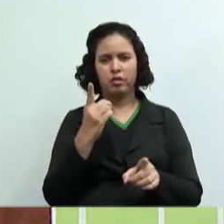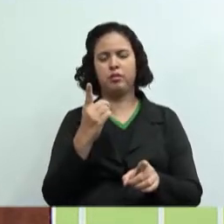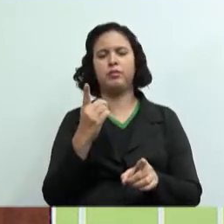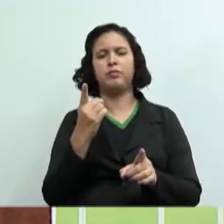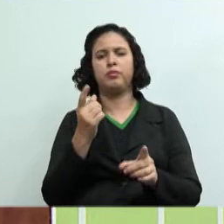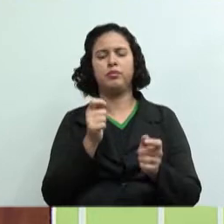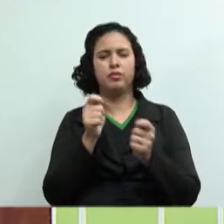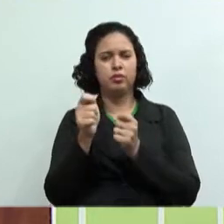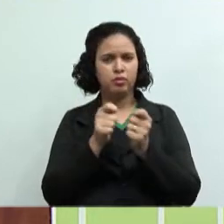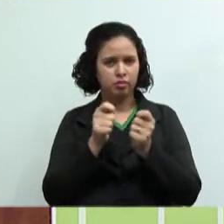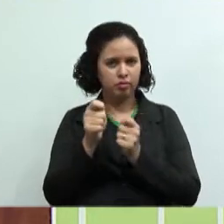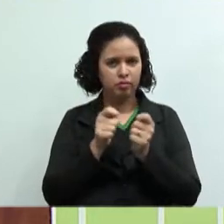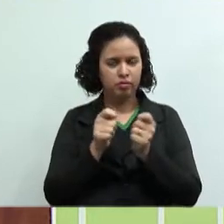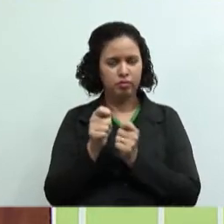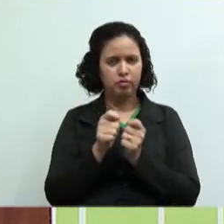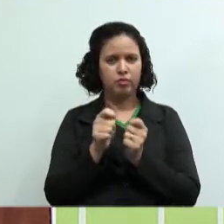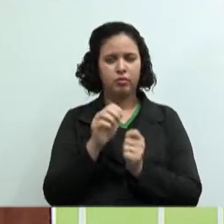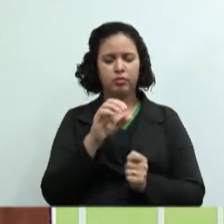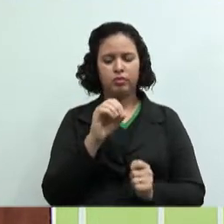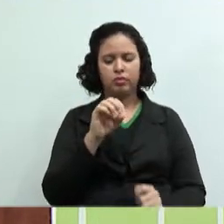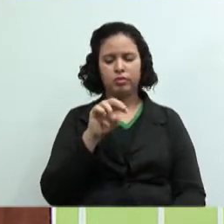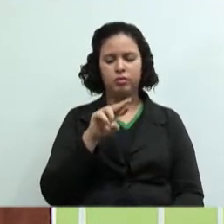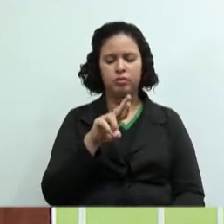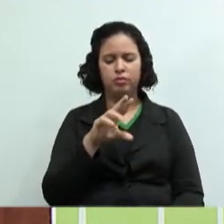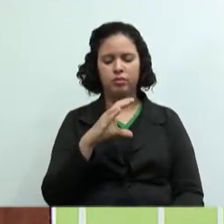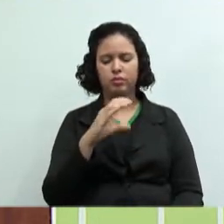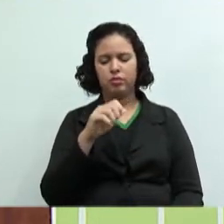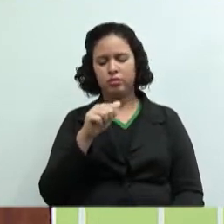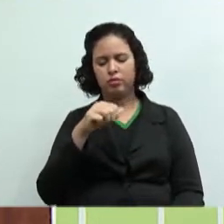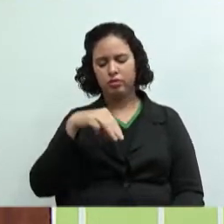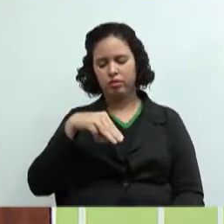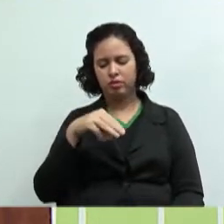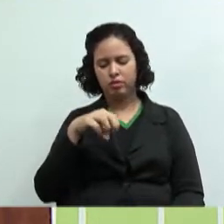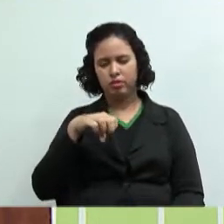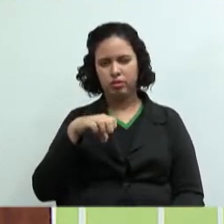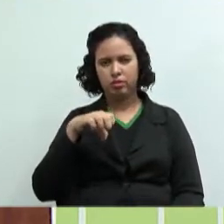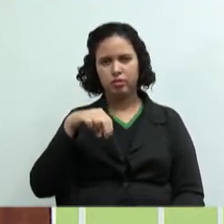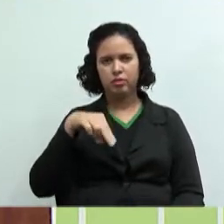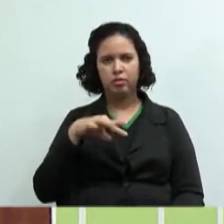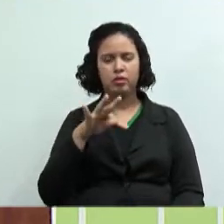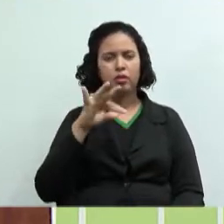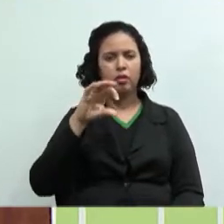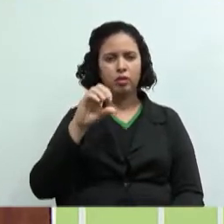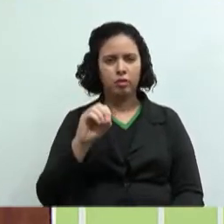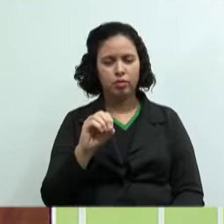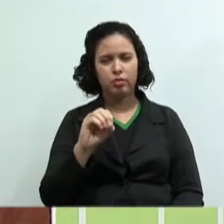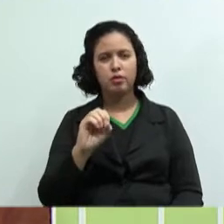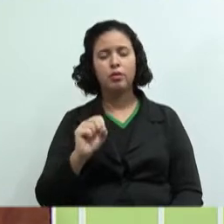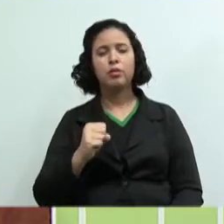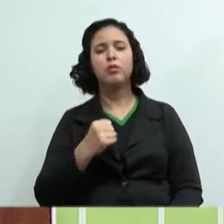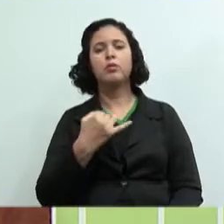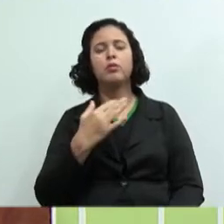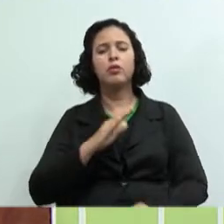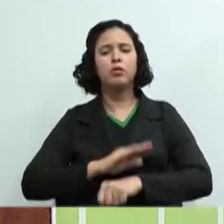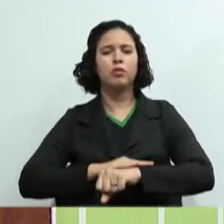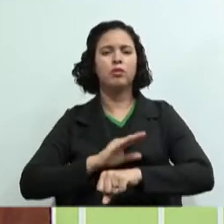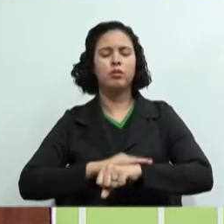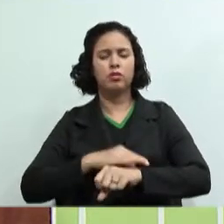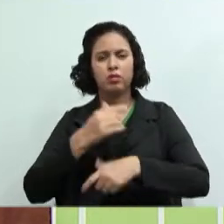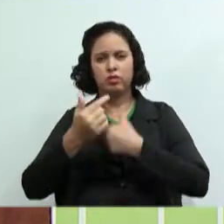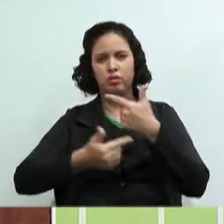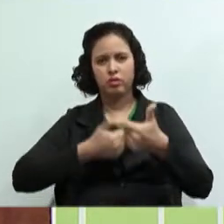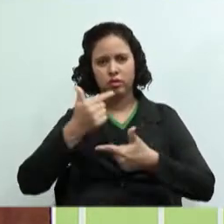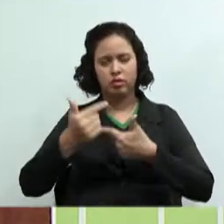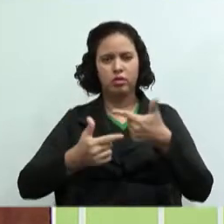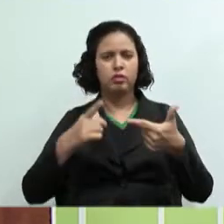orçamento. Então vamos lá, para essa produção, eu preciso comprar o quê? Quantas horas de trabalho eu vou ter